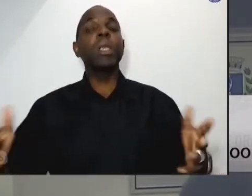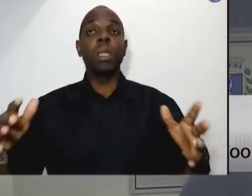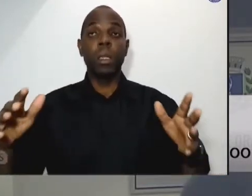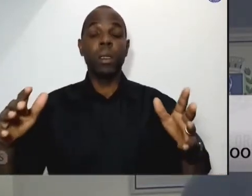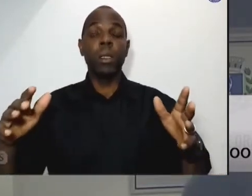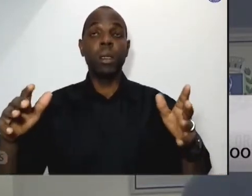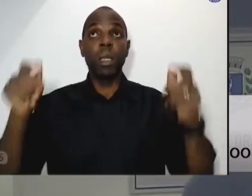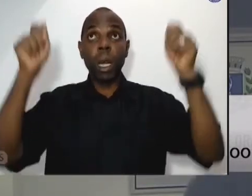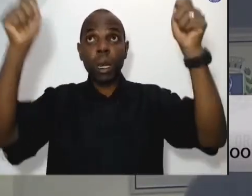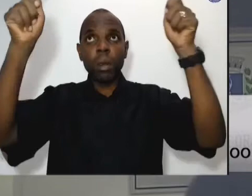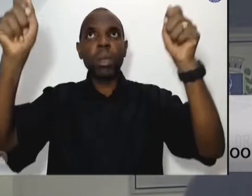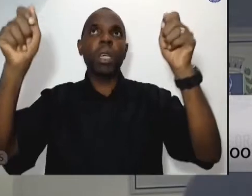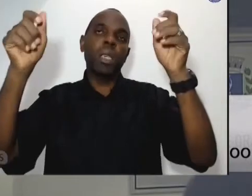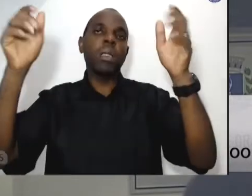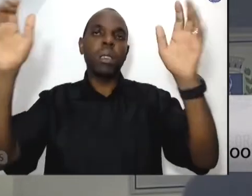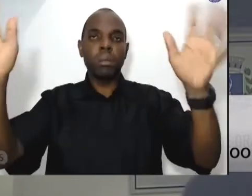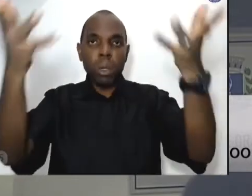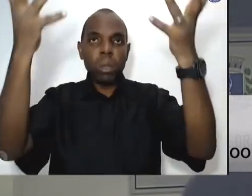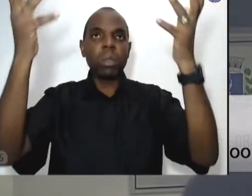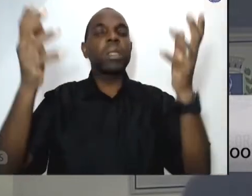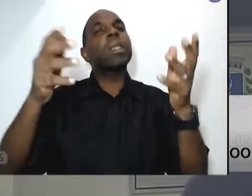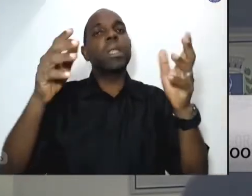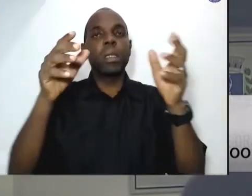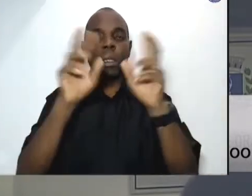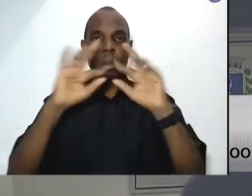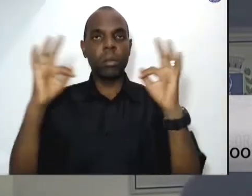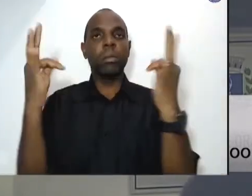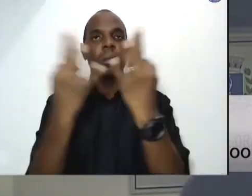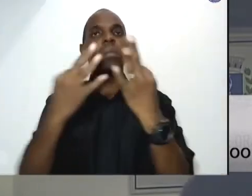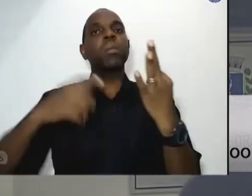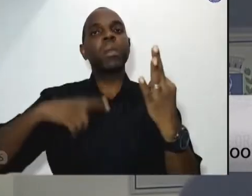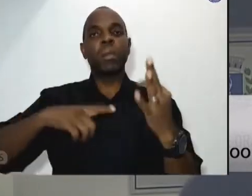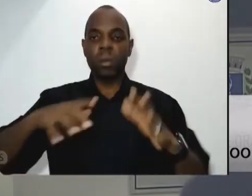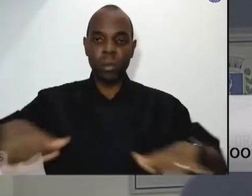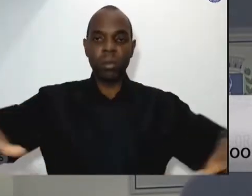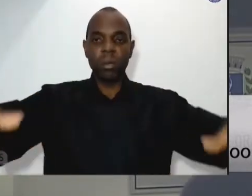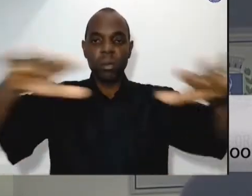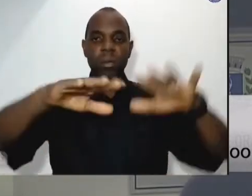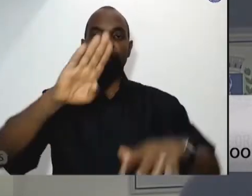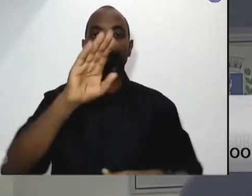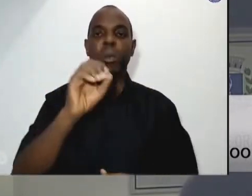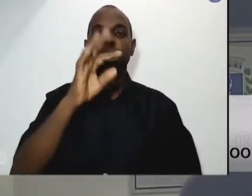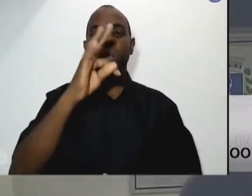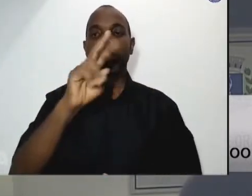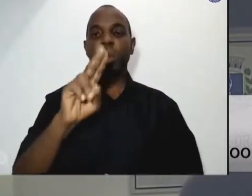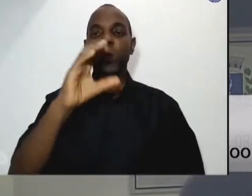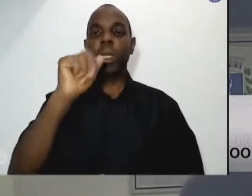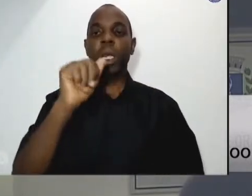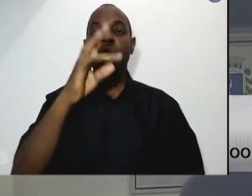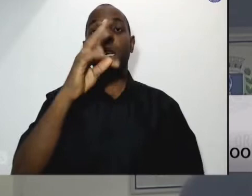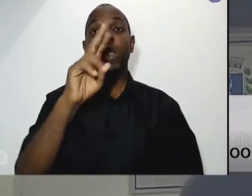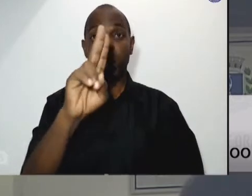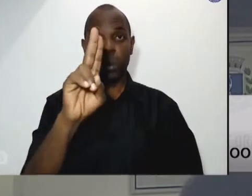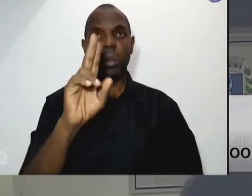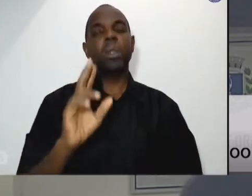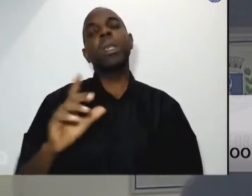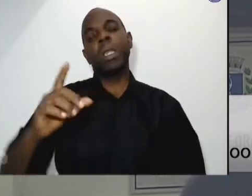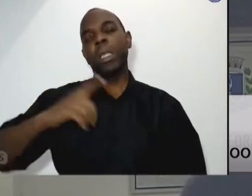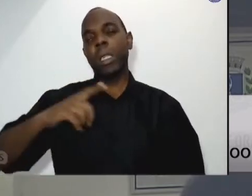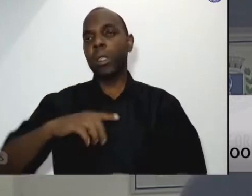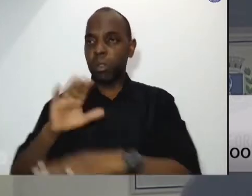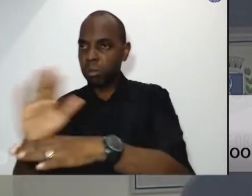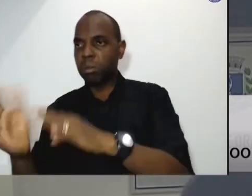Botucatu, querendo ou não, nós vivenciamos ela da maneira mais concreta possível, de todas as maneiras, agora no período das chuvas. Não foi?